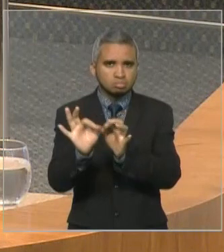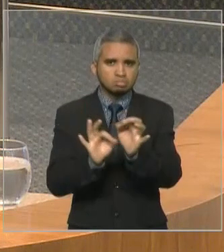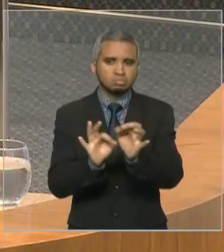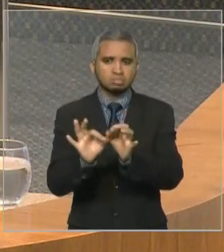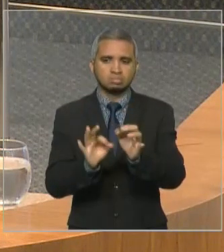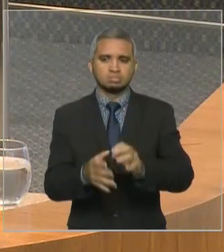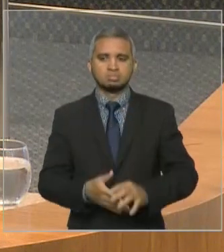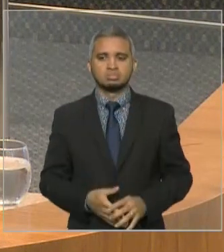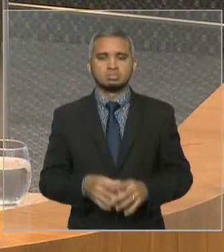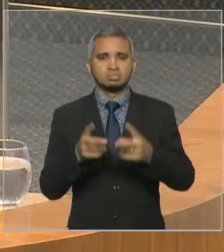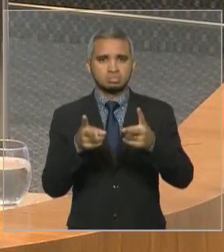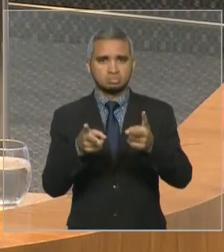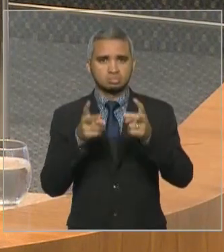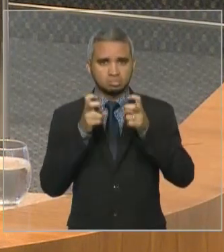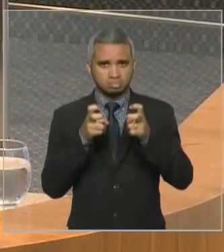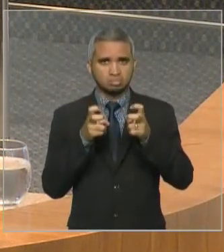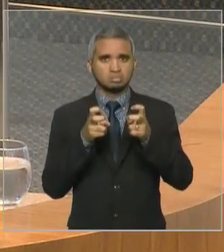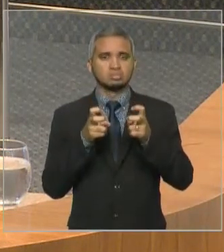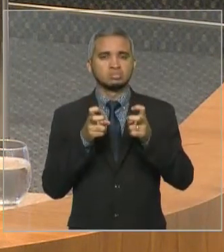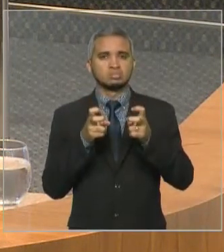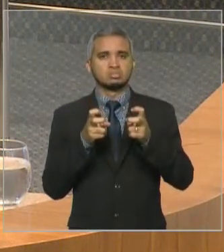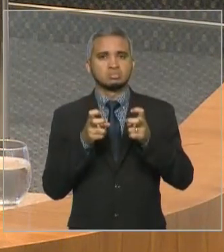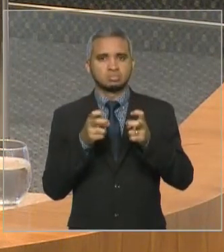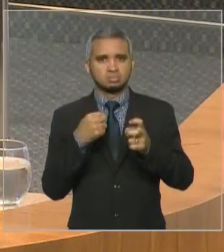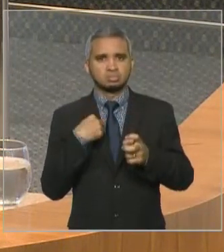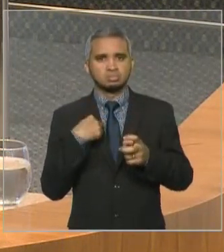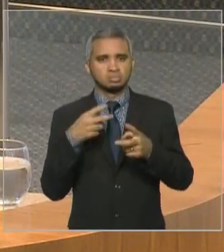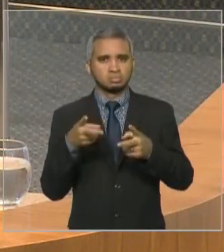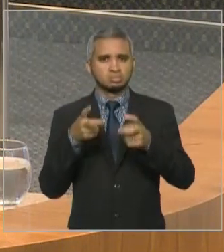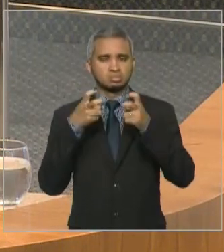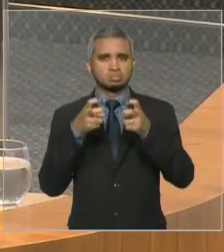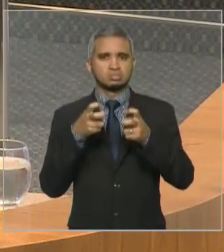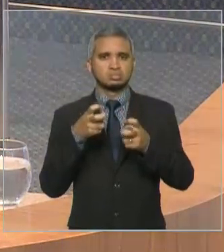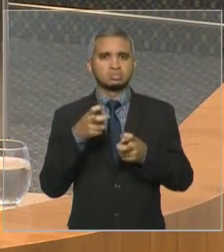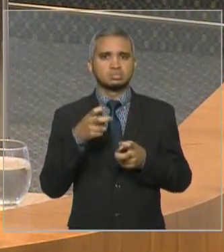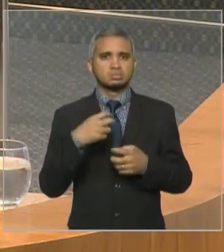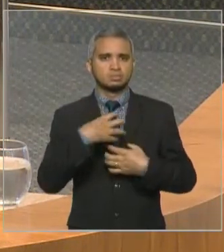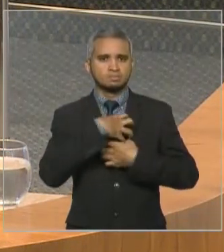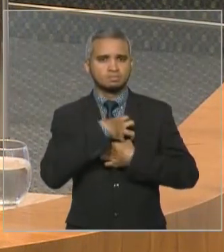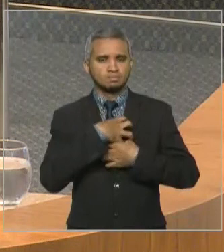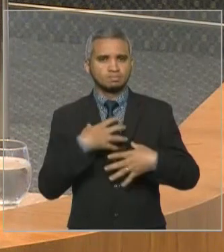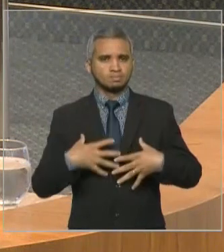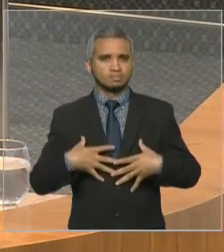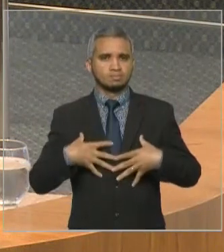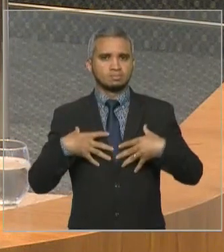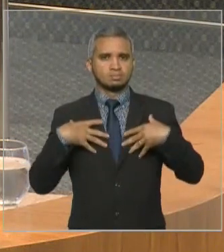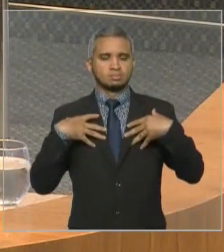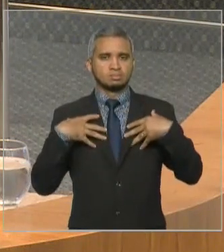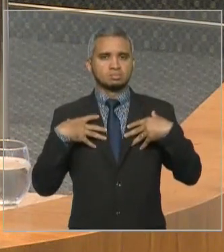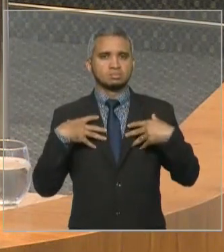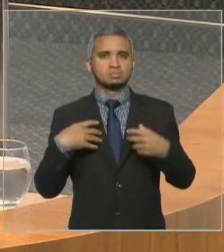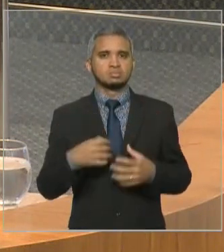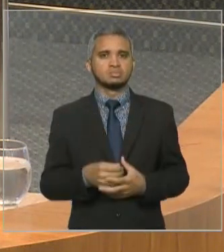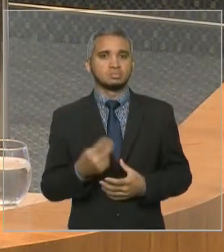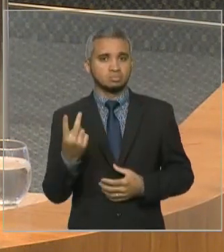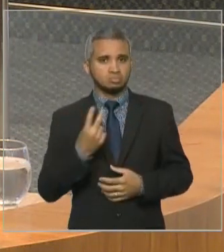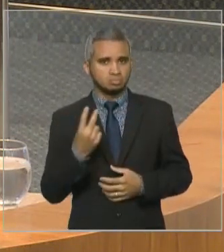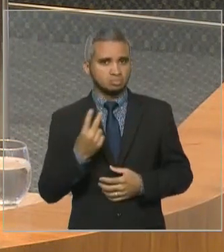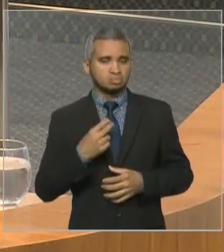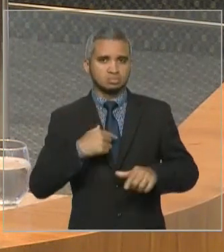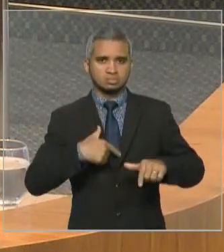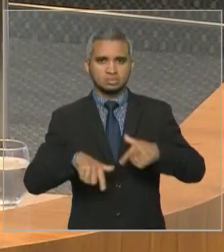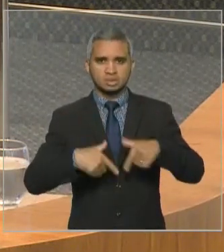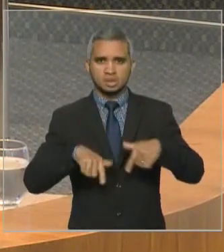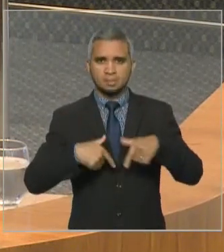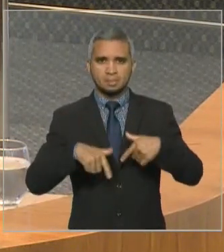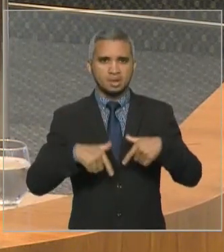Reconheço que nosso trabalho, reconheço e reconheço com satisfação que nosso trabalho sempre foi facilitado